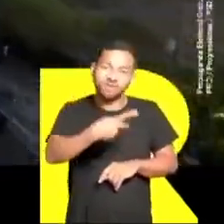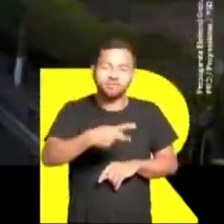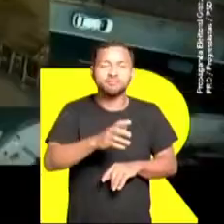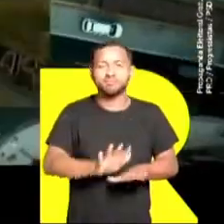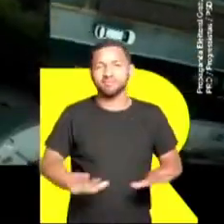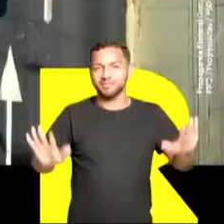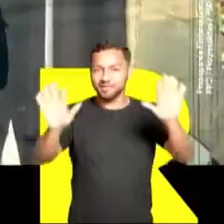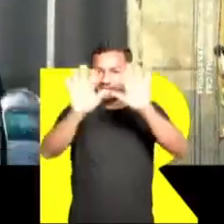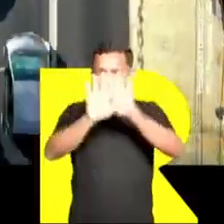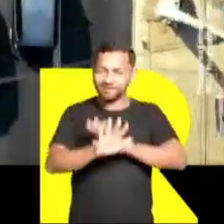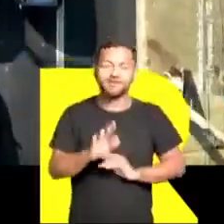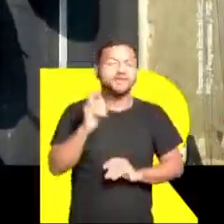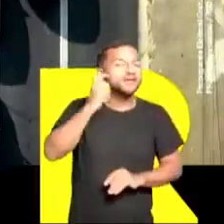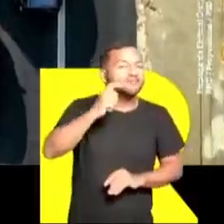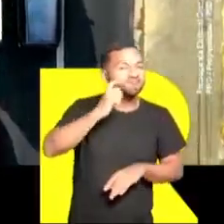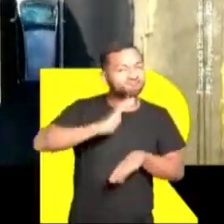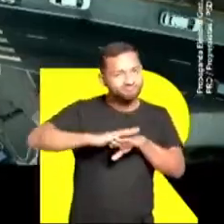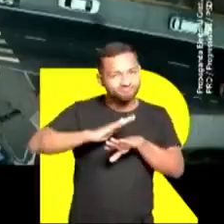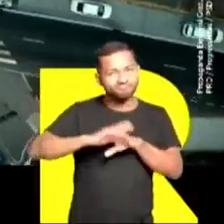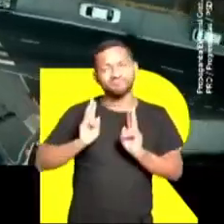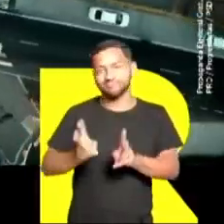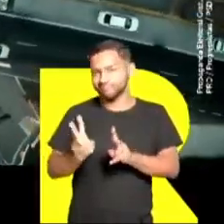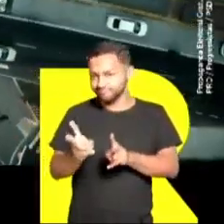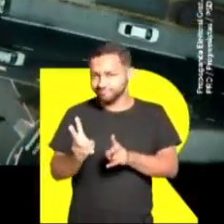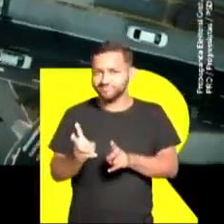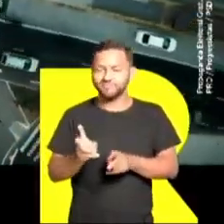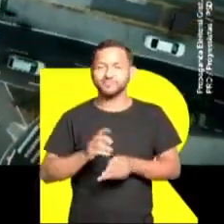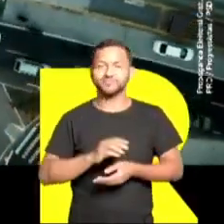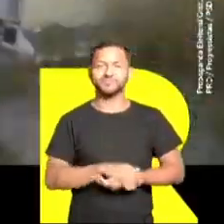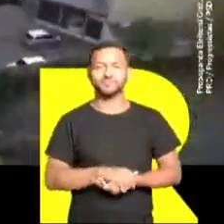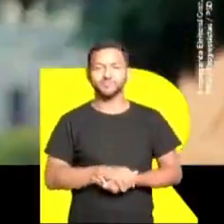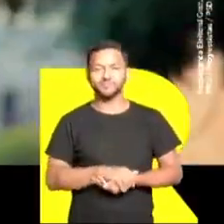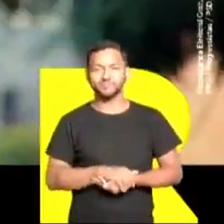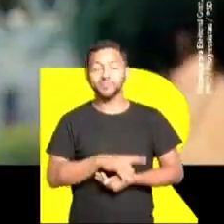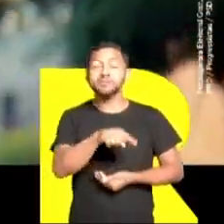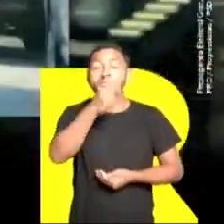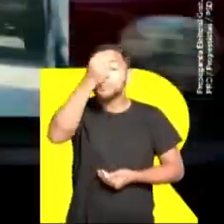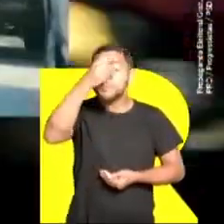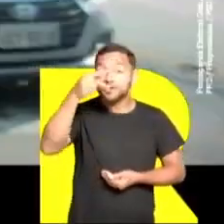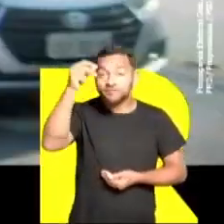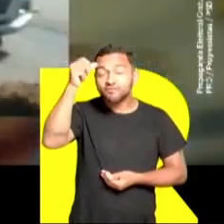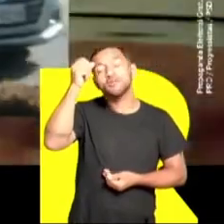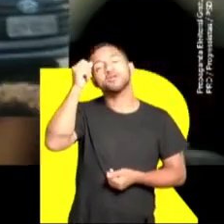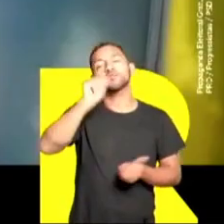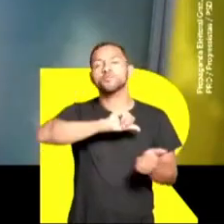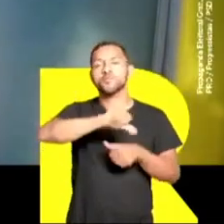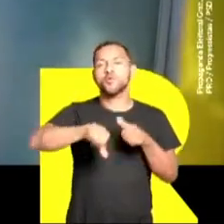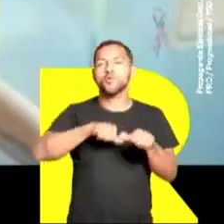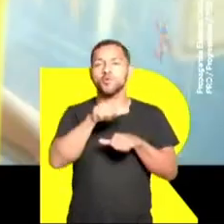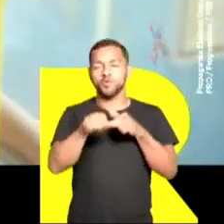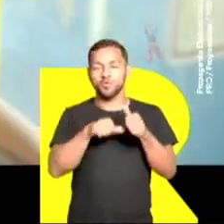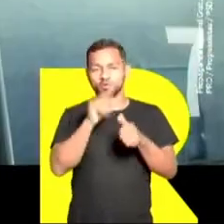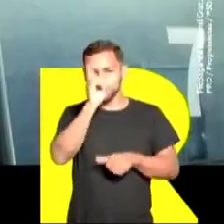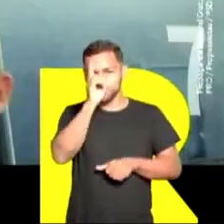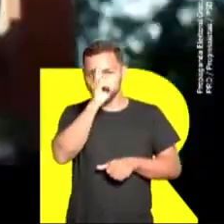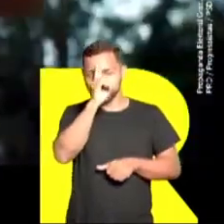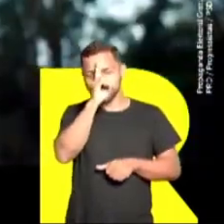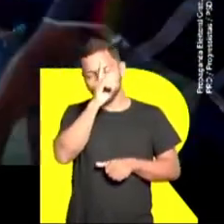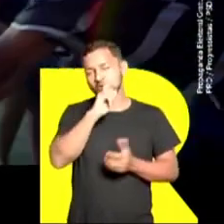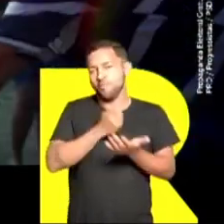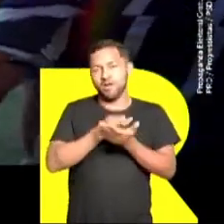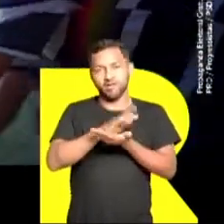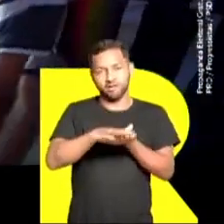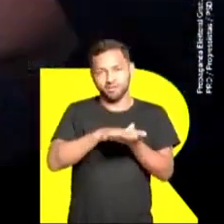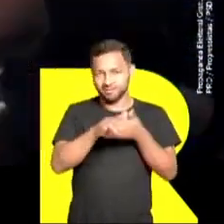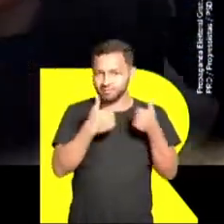inteira. Ricardo fez, Ricardo faz. O prefeito que fez o Domingão Tarifa Zero e garante